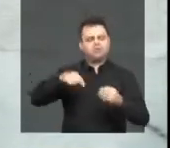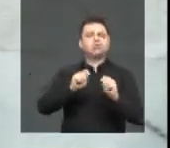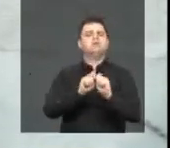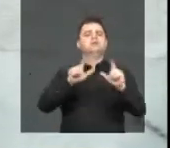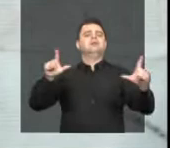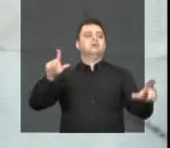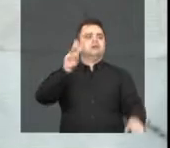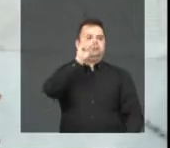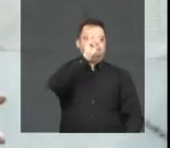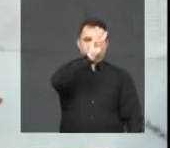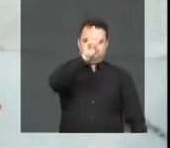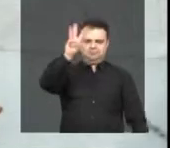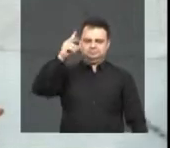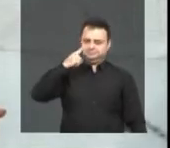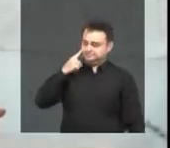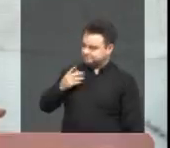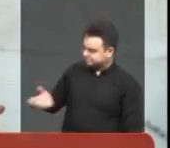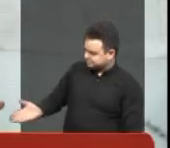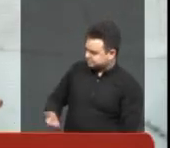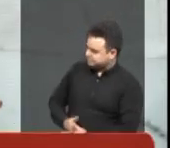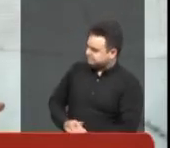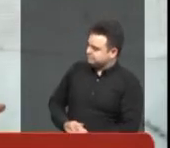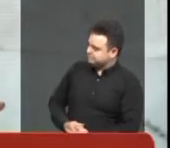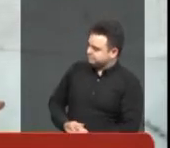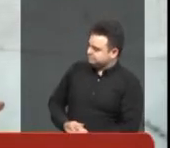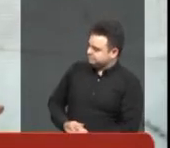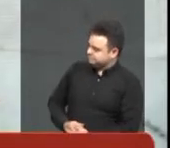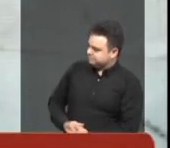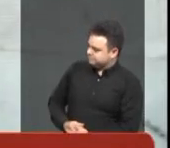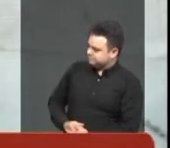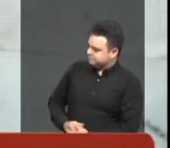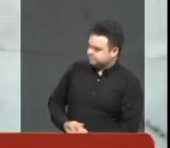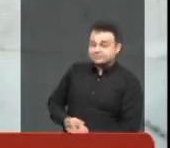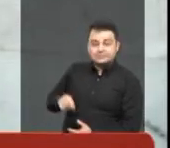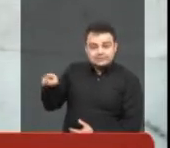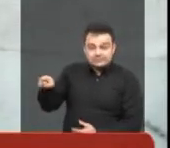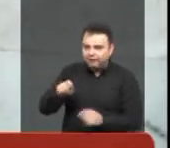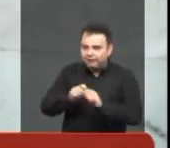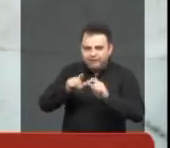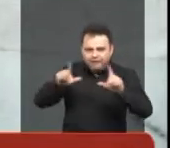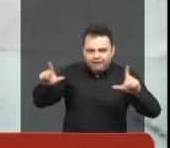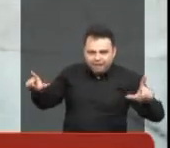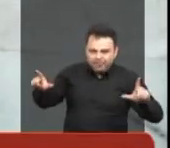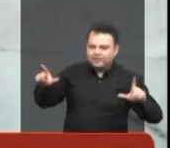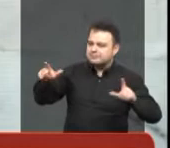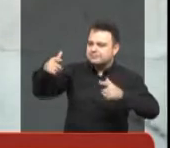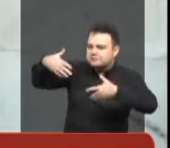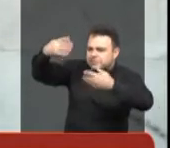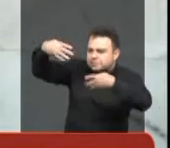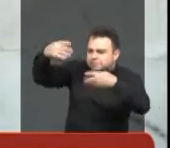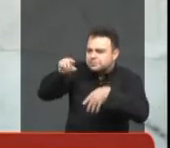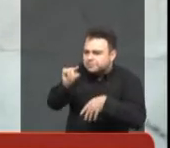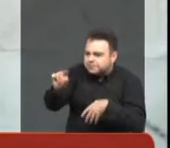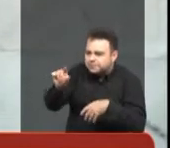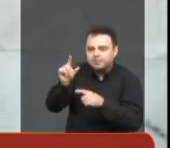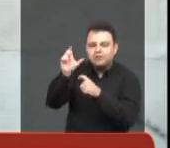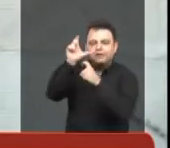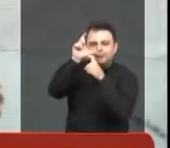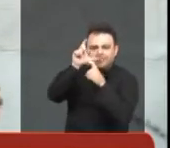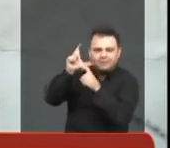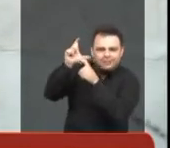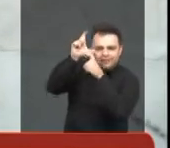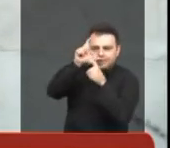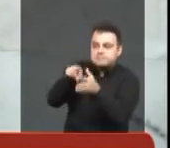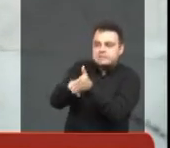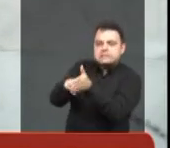oficial do Legislativo, que é o www.riopreto.sp.leg.pr. Lá você pode ir em até